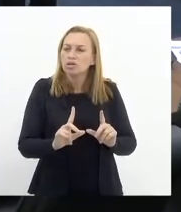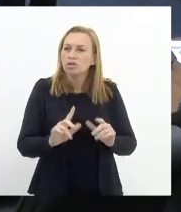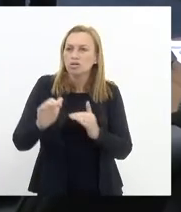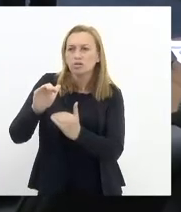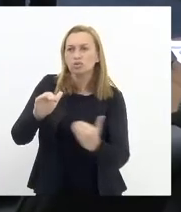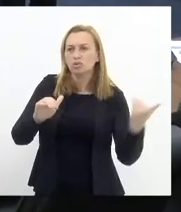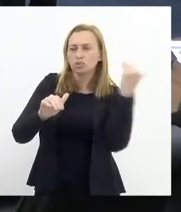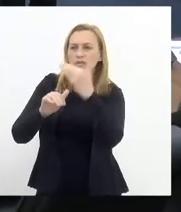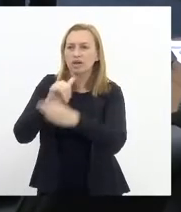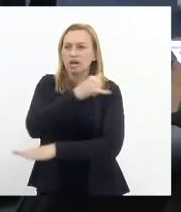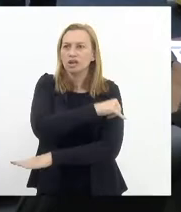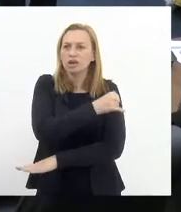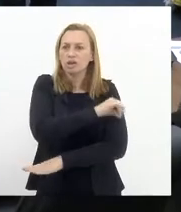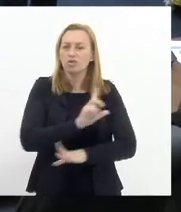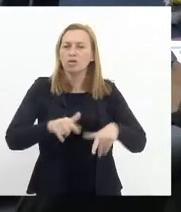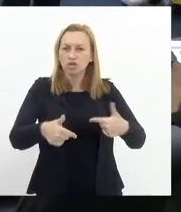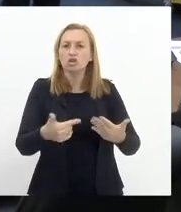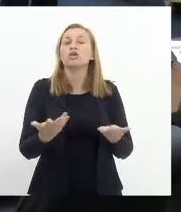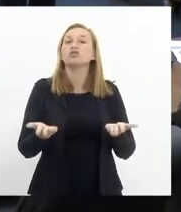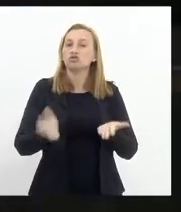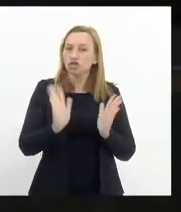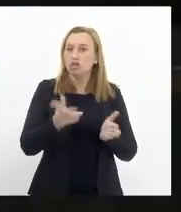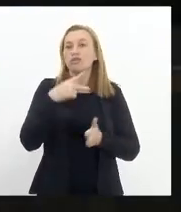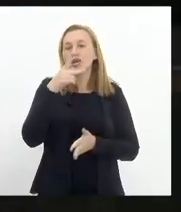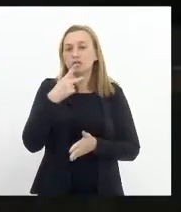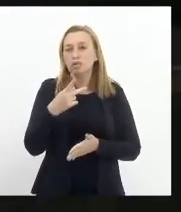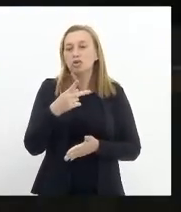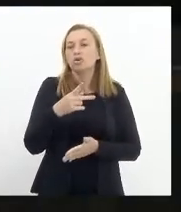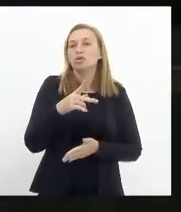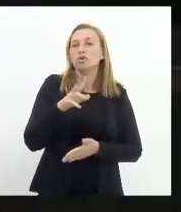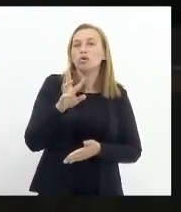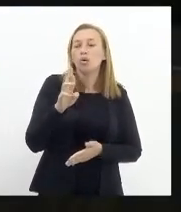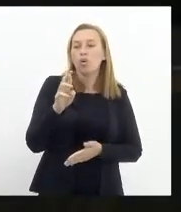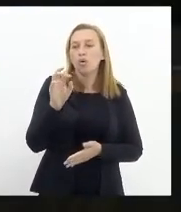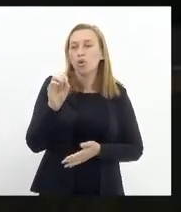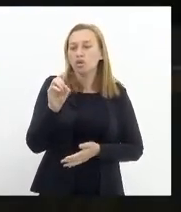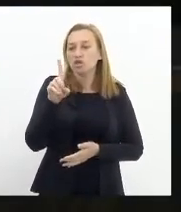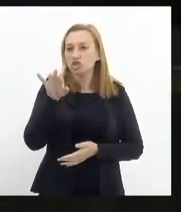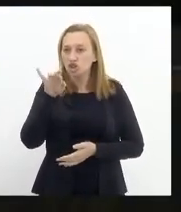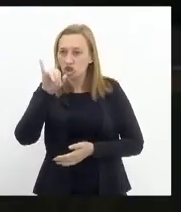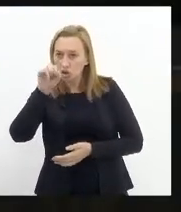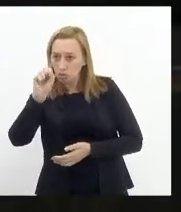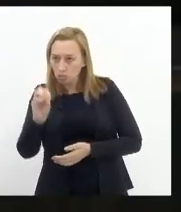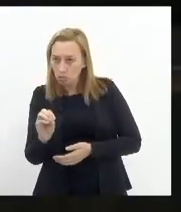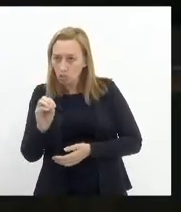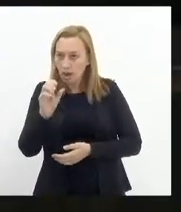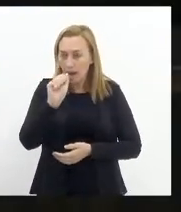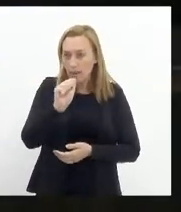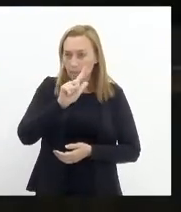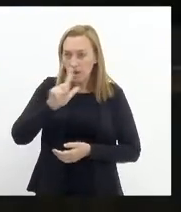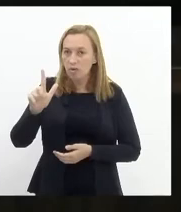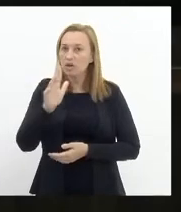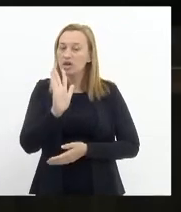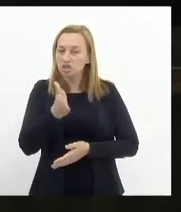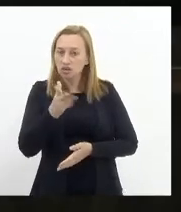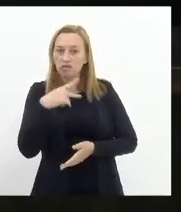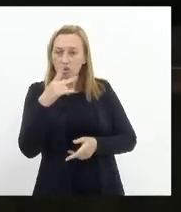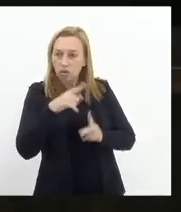então eu já falei hoje com o Rodrigo Abel pela manhã e ele disse que já trocou na última semana